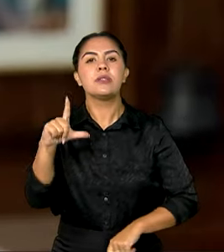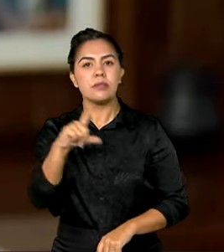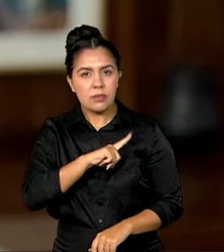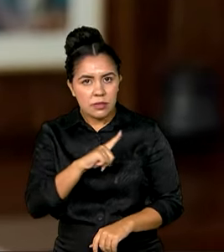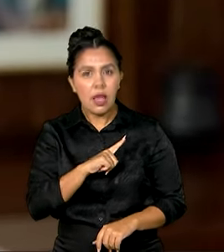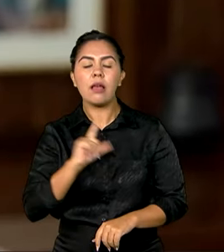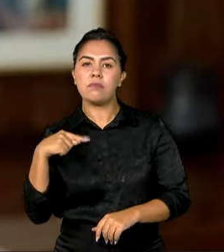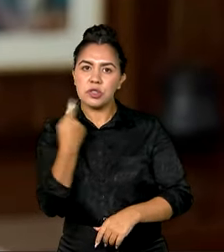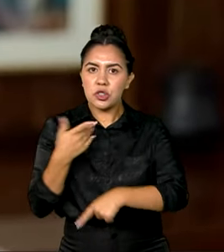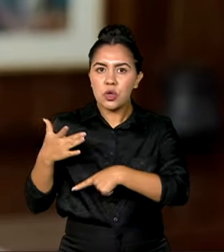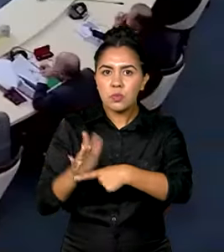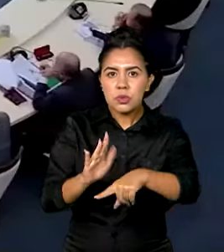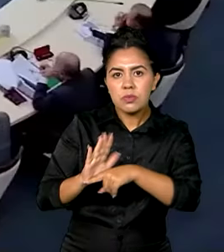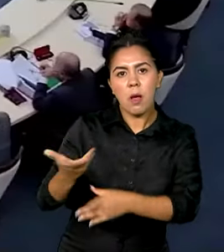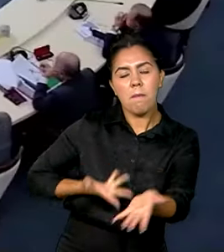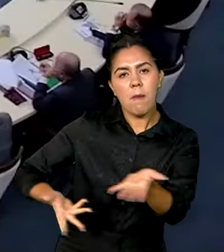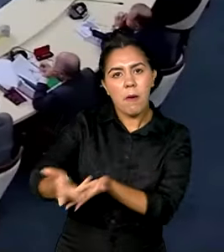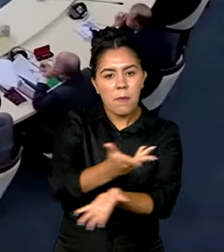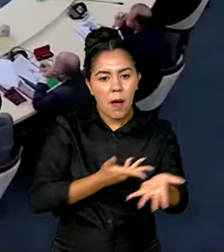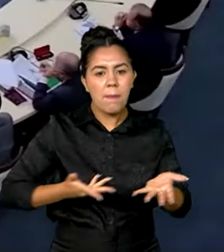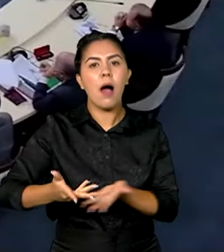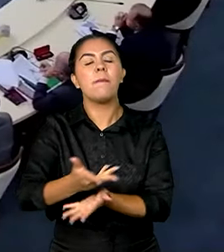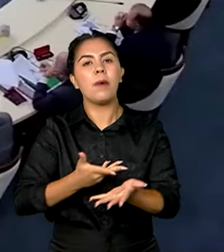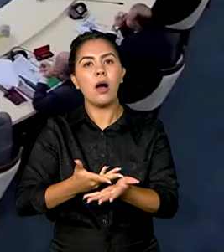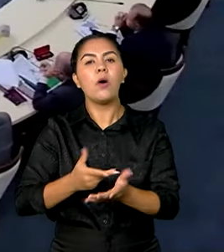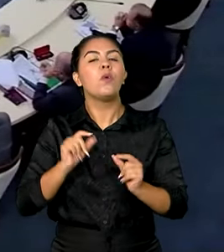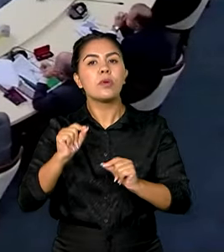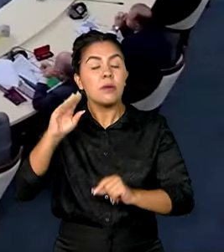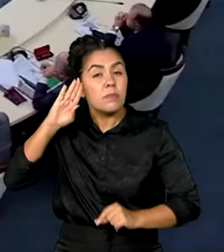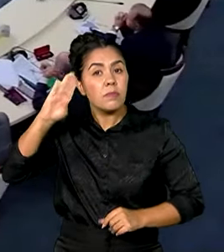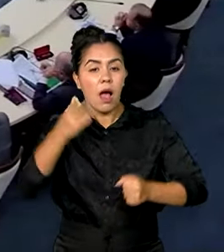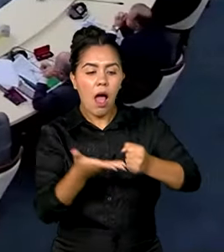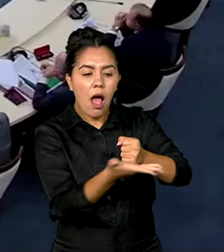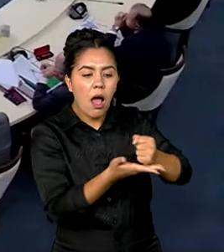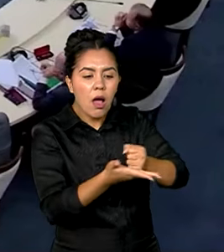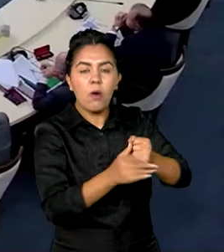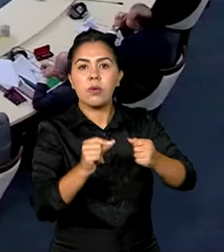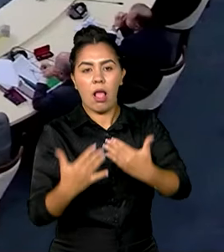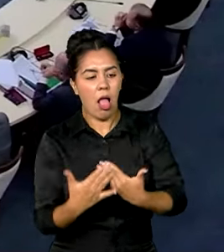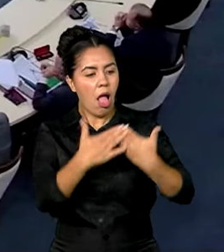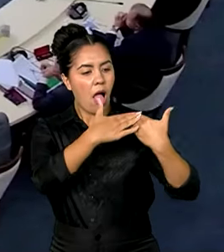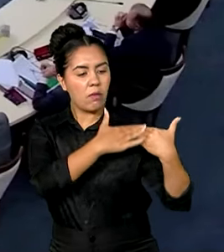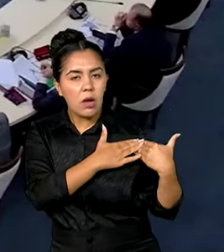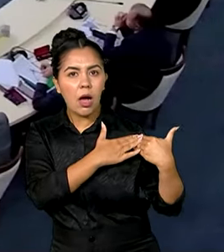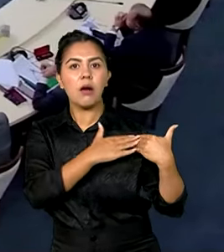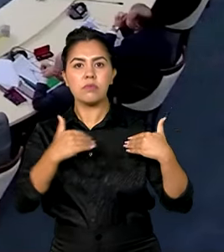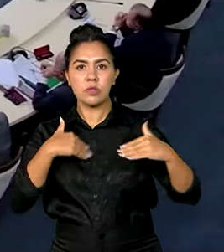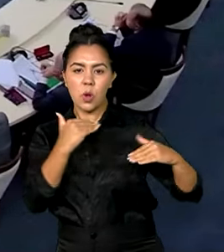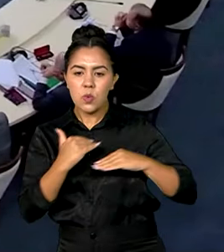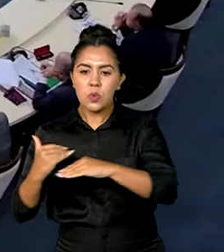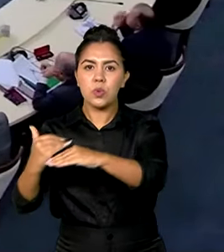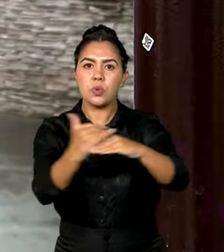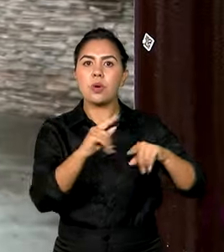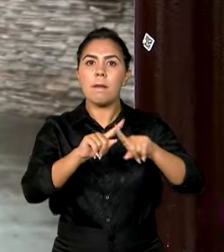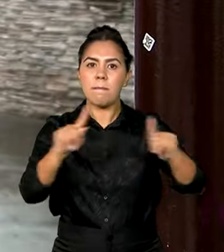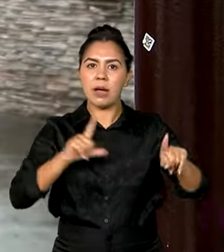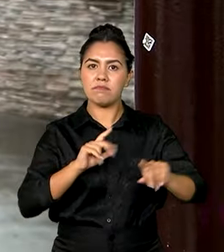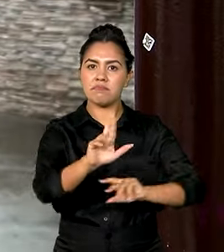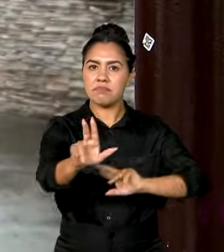contribuições nacionalmente determinadas com o princípio das responsabilidades comuns mais diferenciadas.